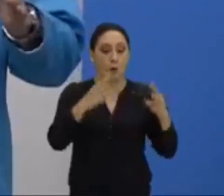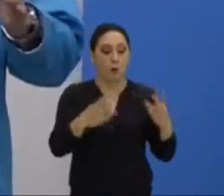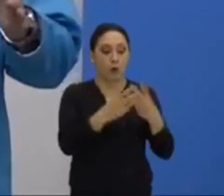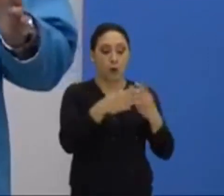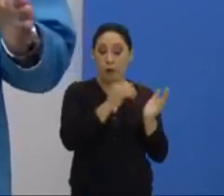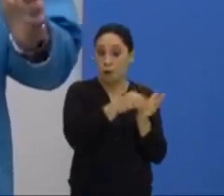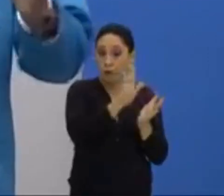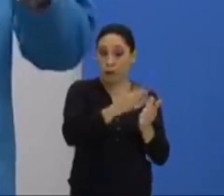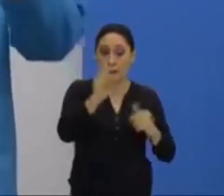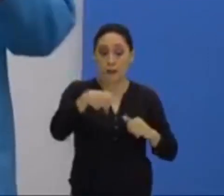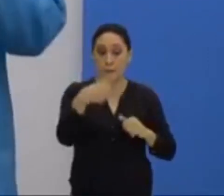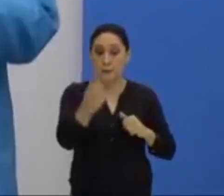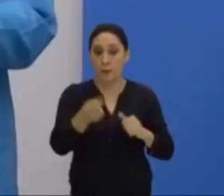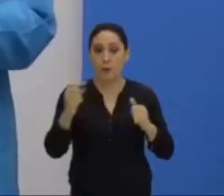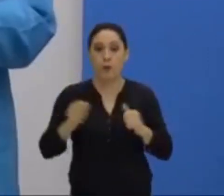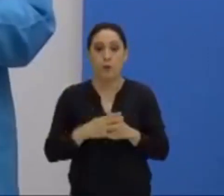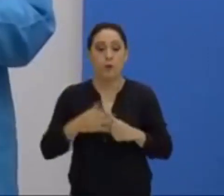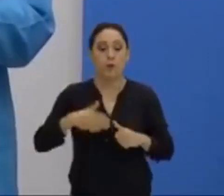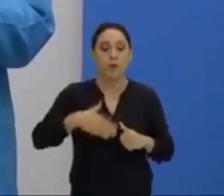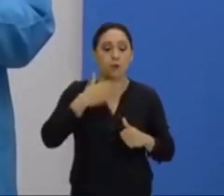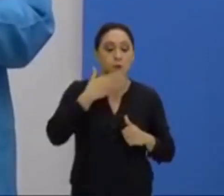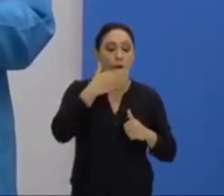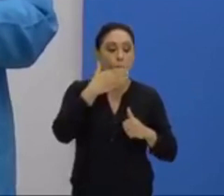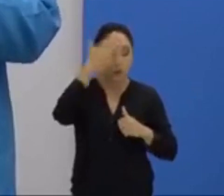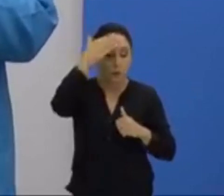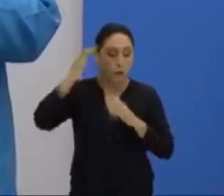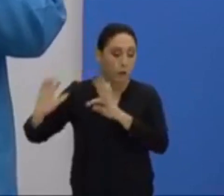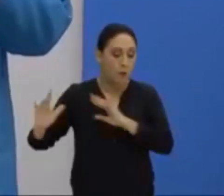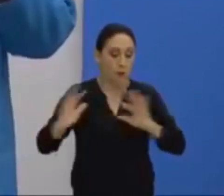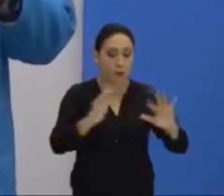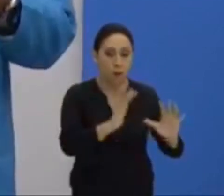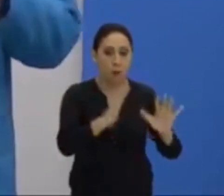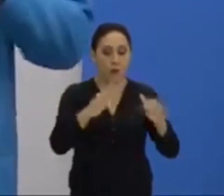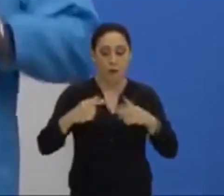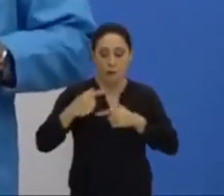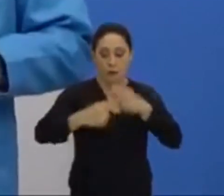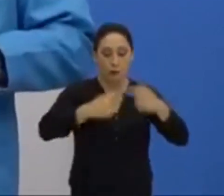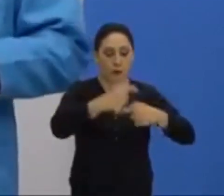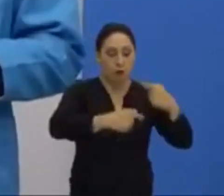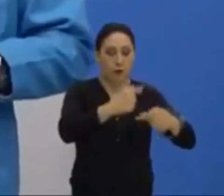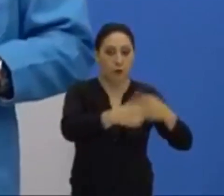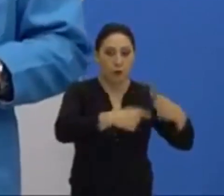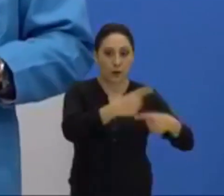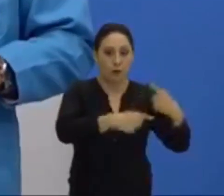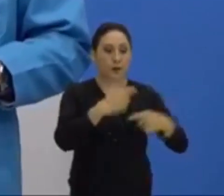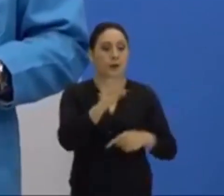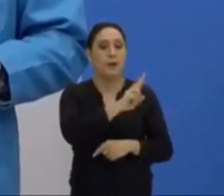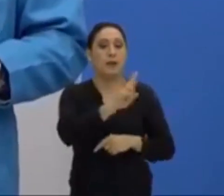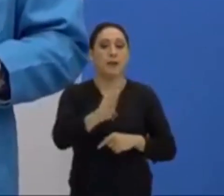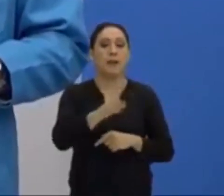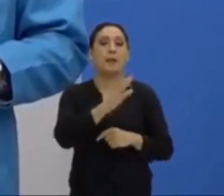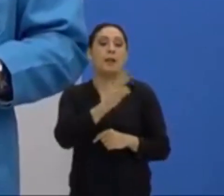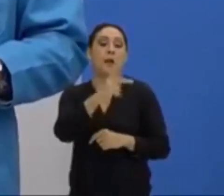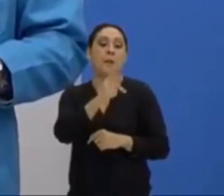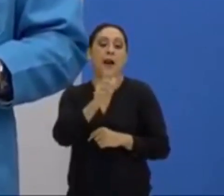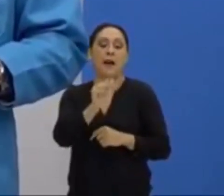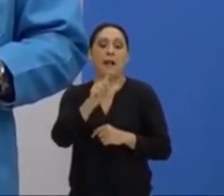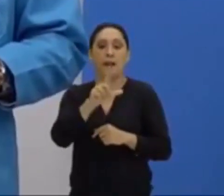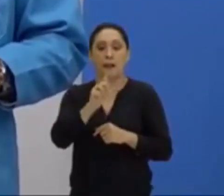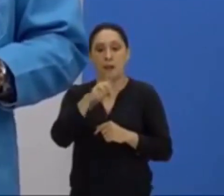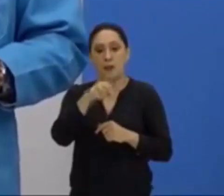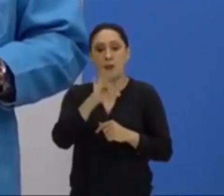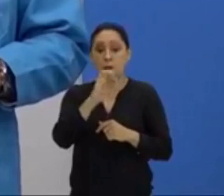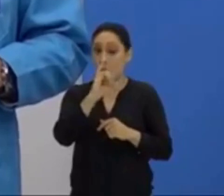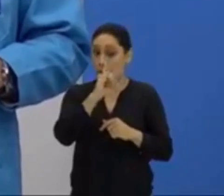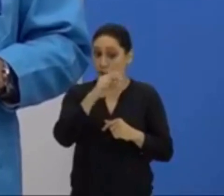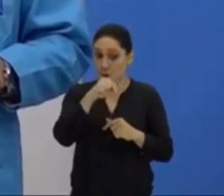saída dos judeus, os árabes migraram para esse território e os descendentes dos árabes passaram a ser chamados de palestinos. Está